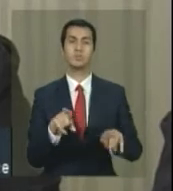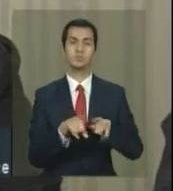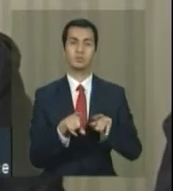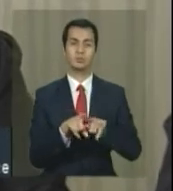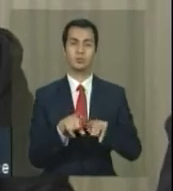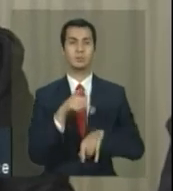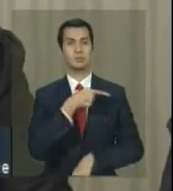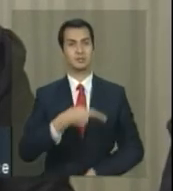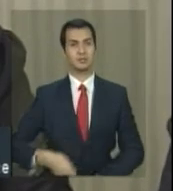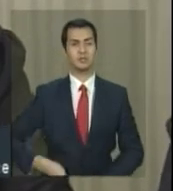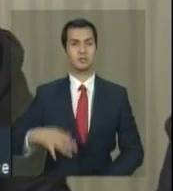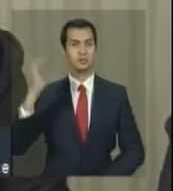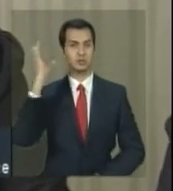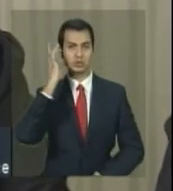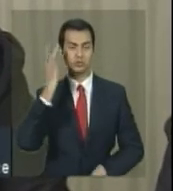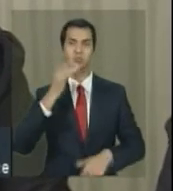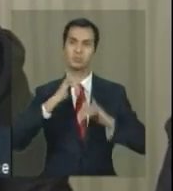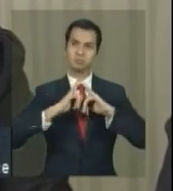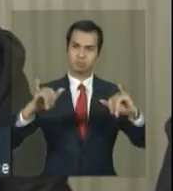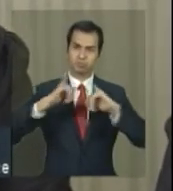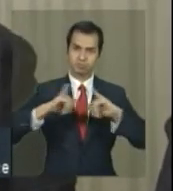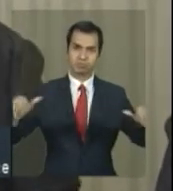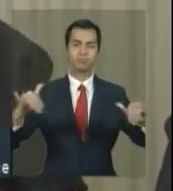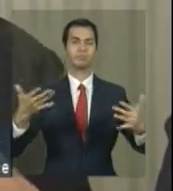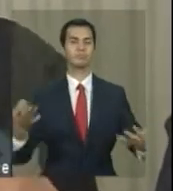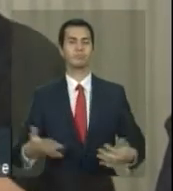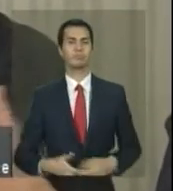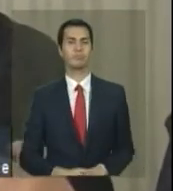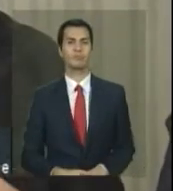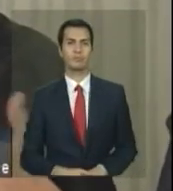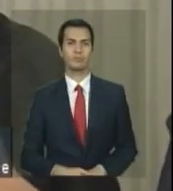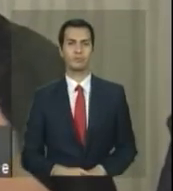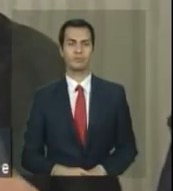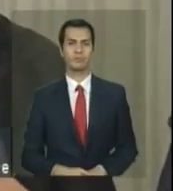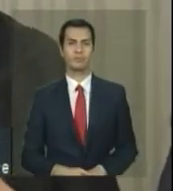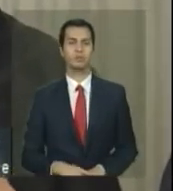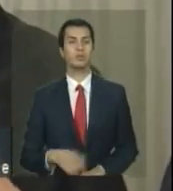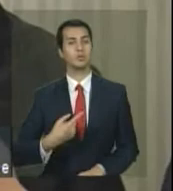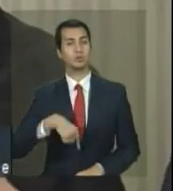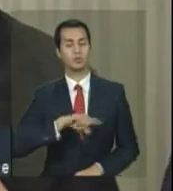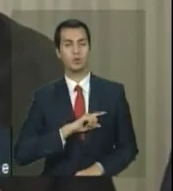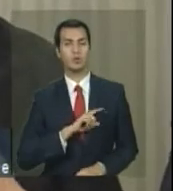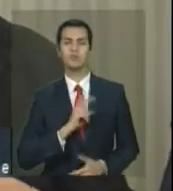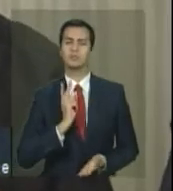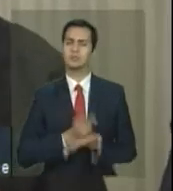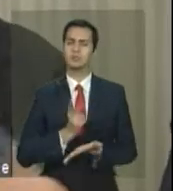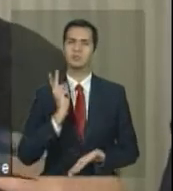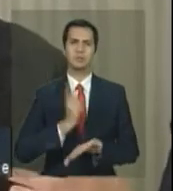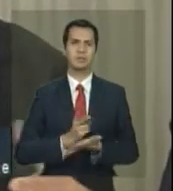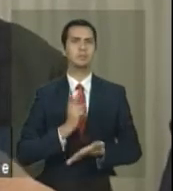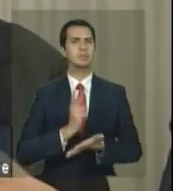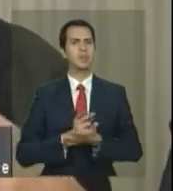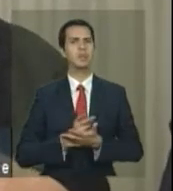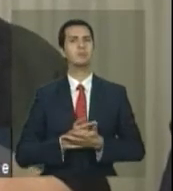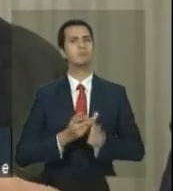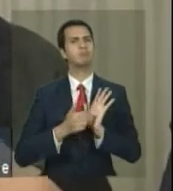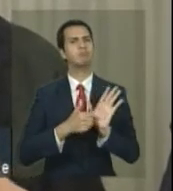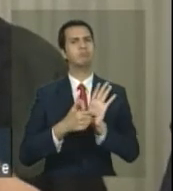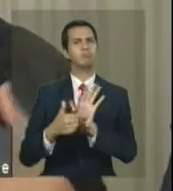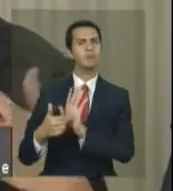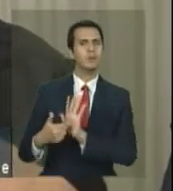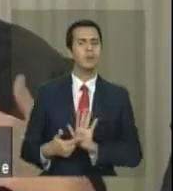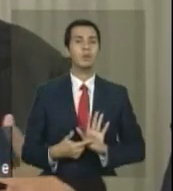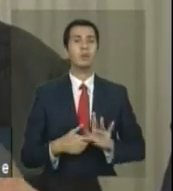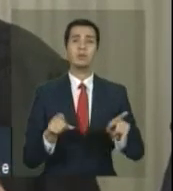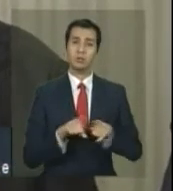presidenta, a divulgação que nós estamos fazendo disso o tempo todo, e, ao mesmo tempo, esse